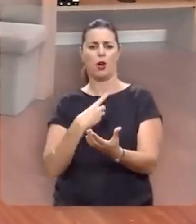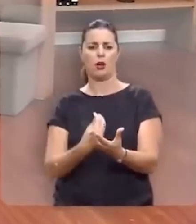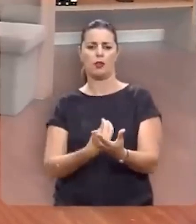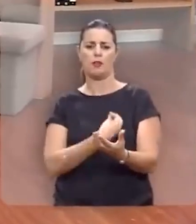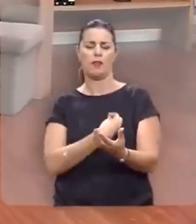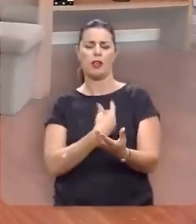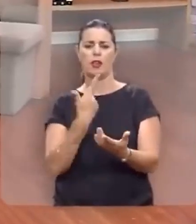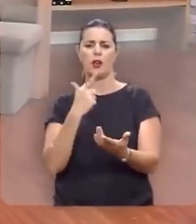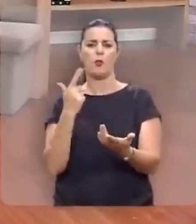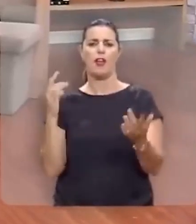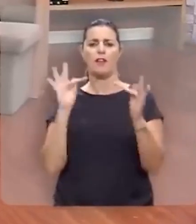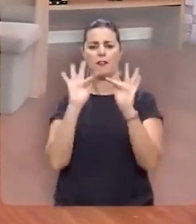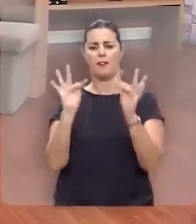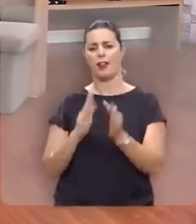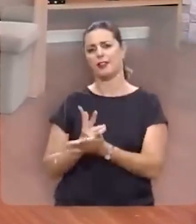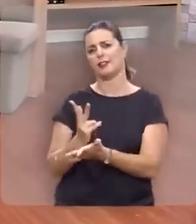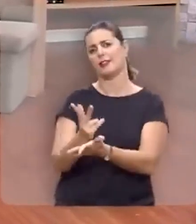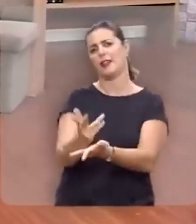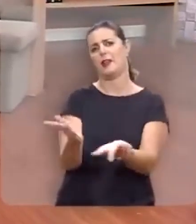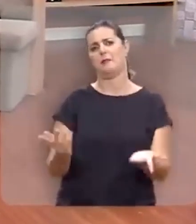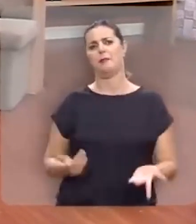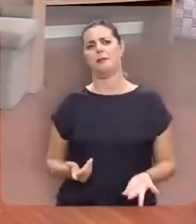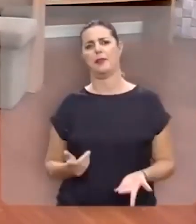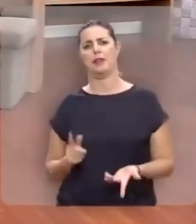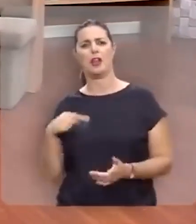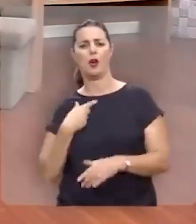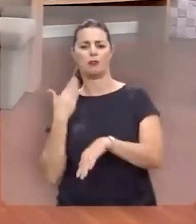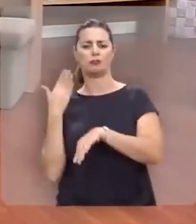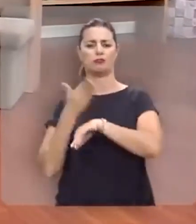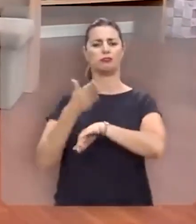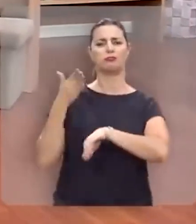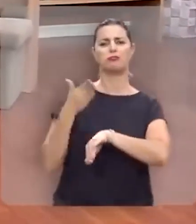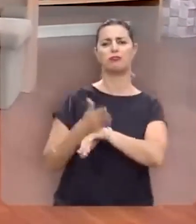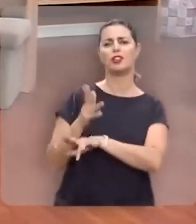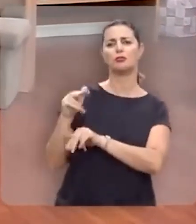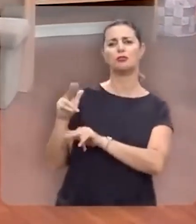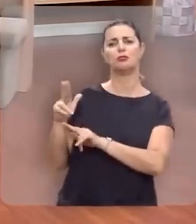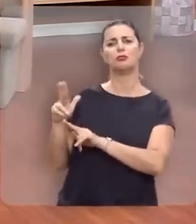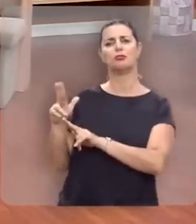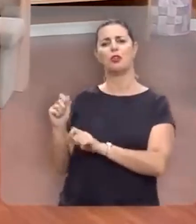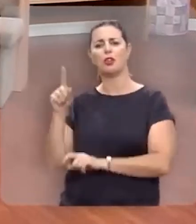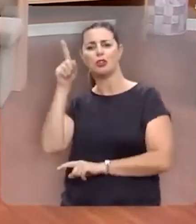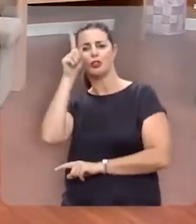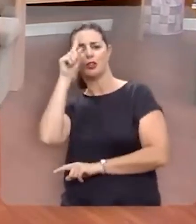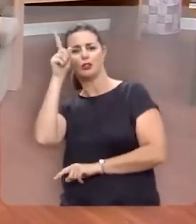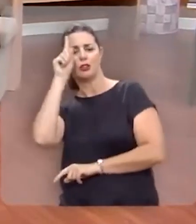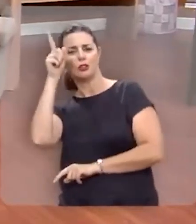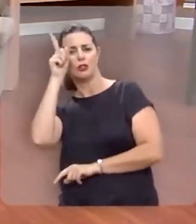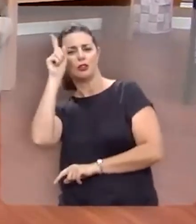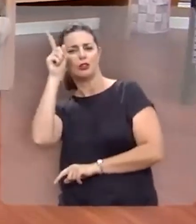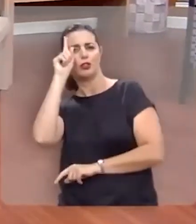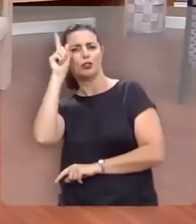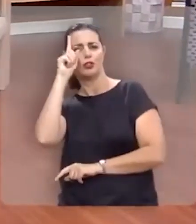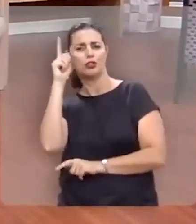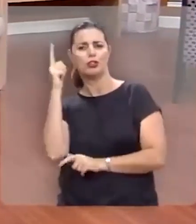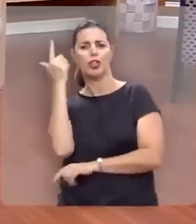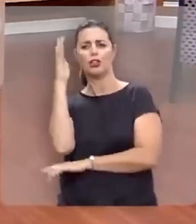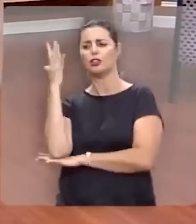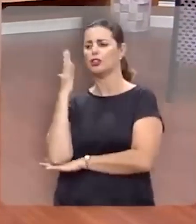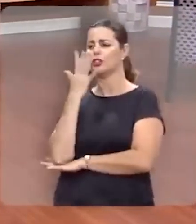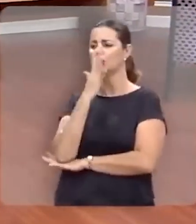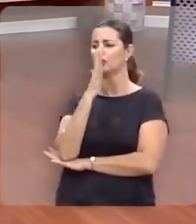diversões, nós não frequentamos diariamente os